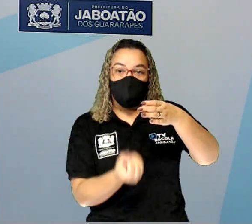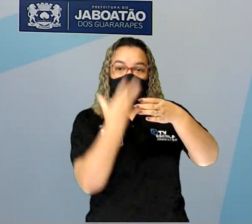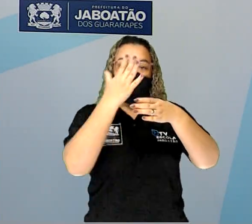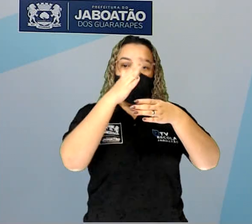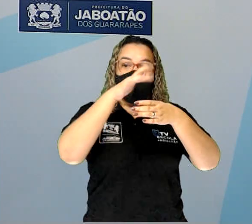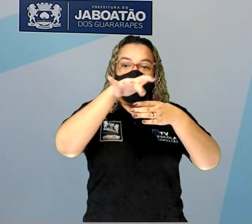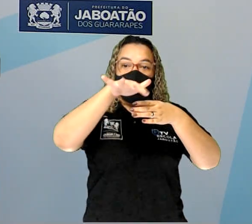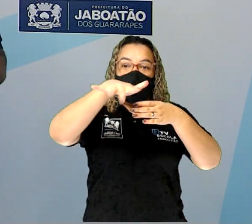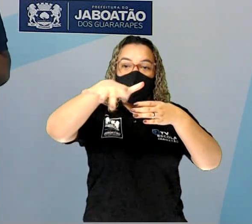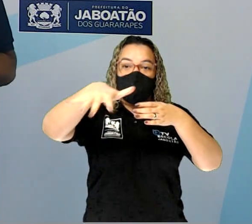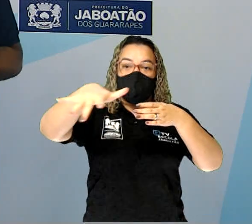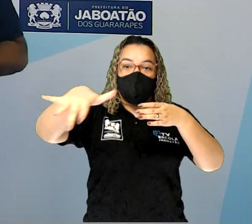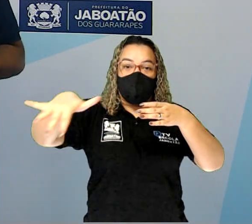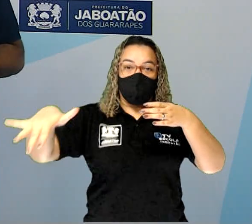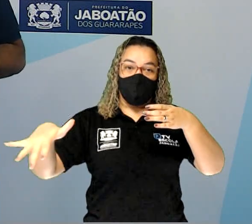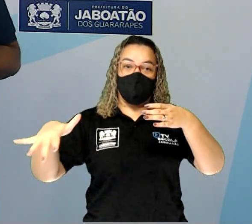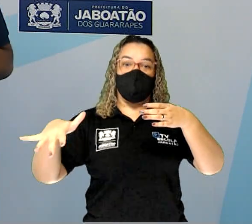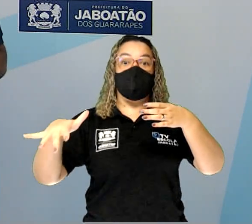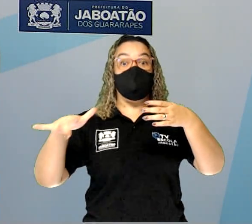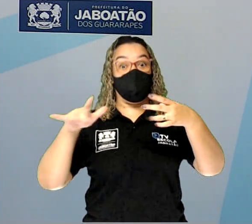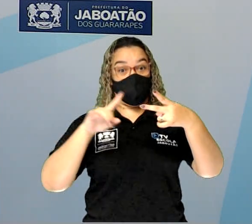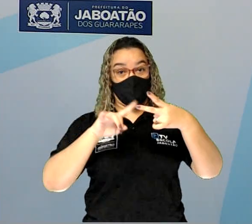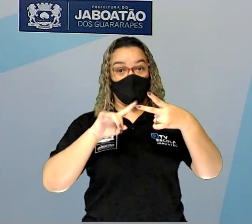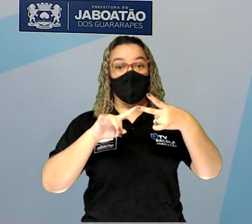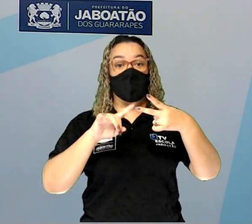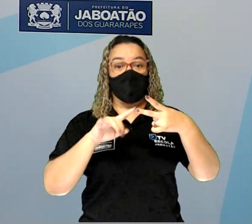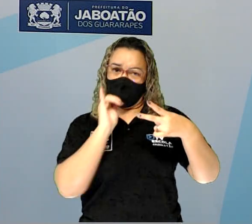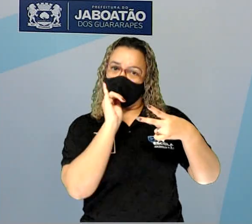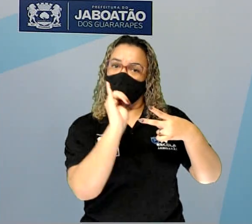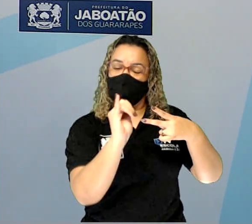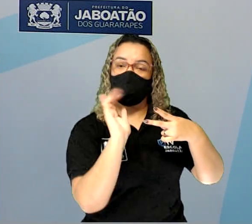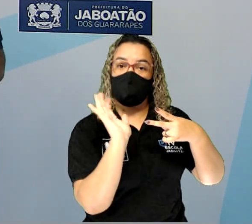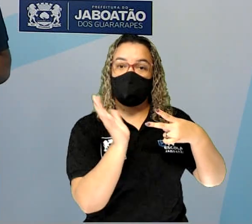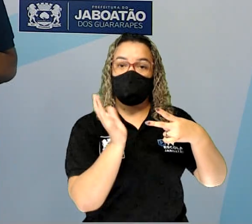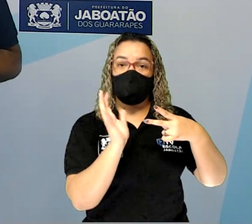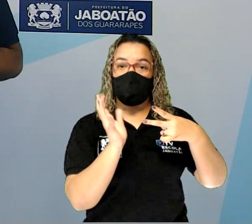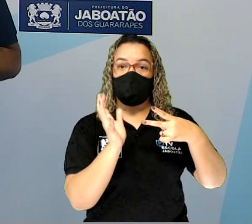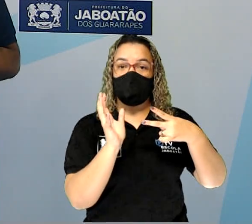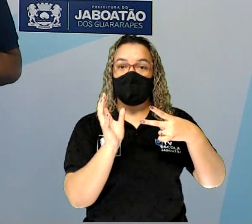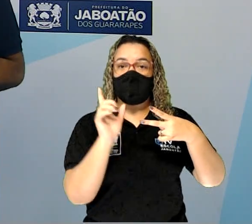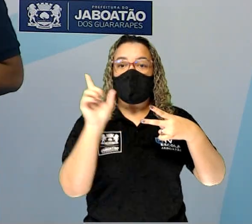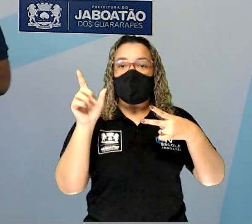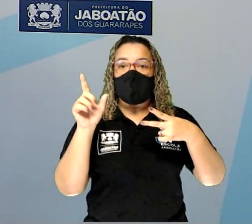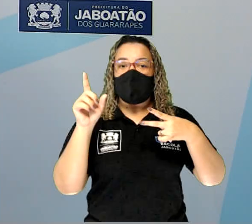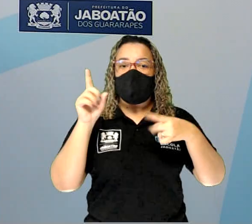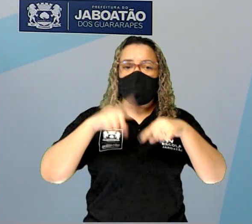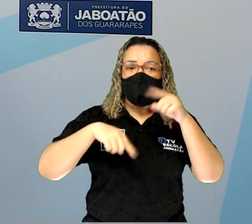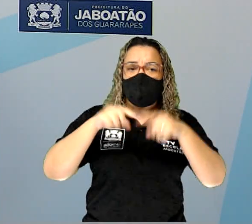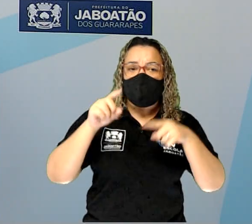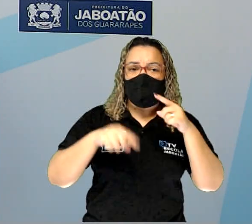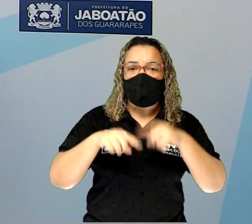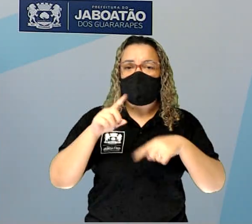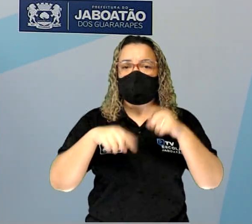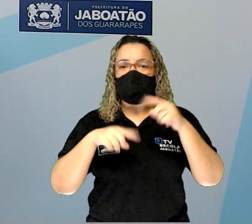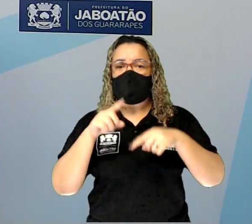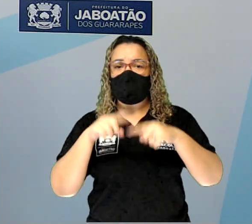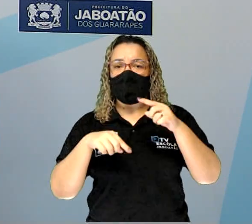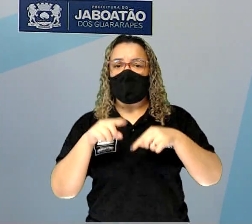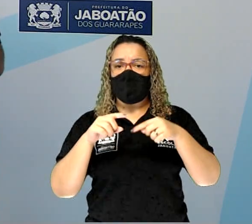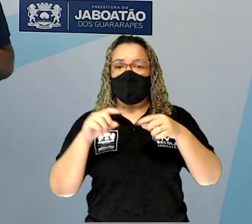expelir lava. E aí eu já vou dizendo para vocês que quando aquele material, esse materialzinho aqui